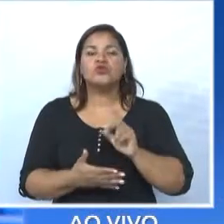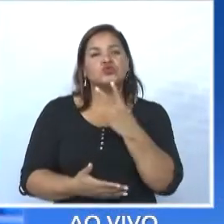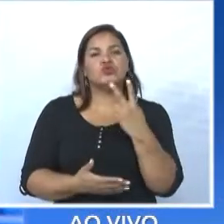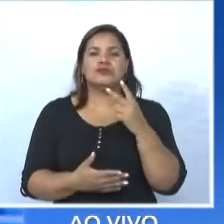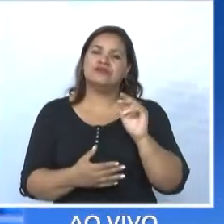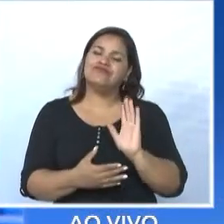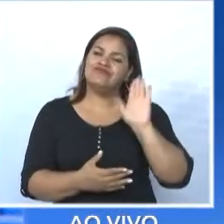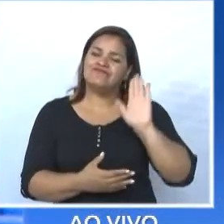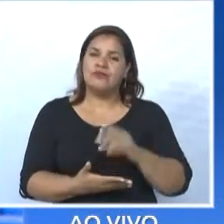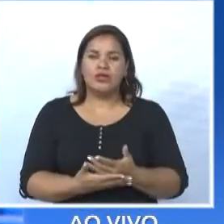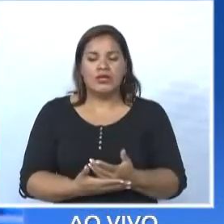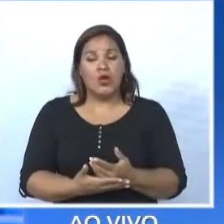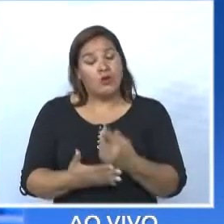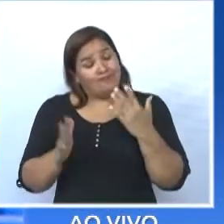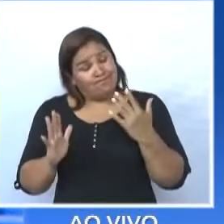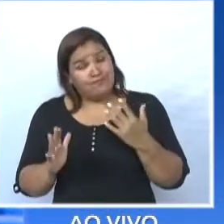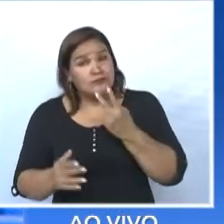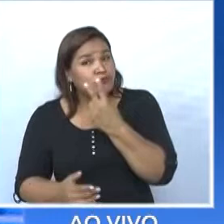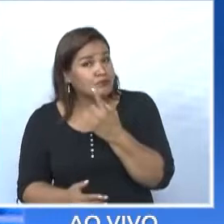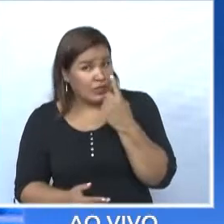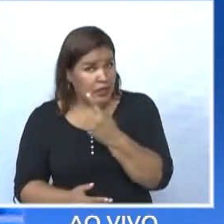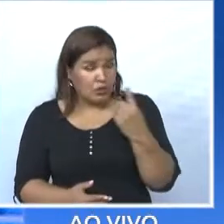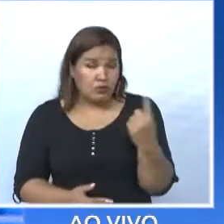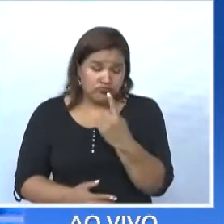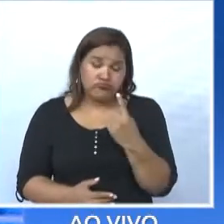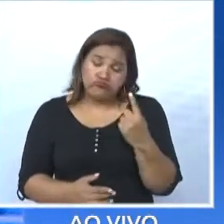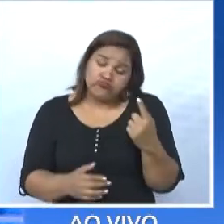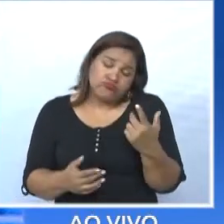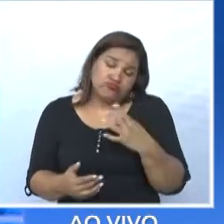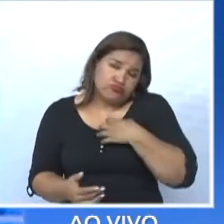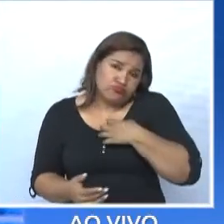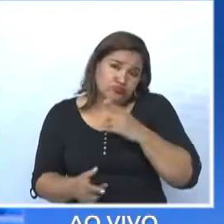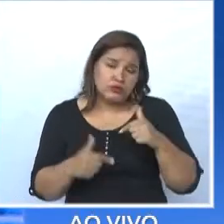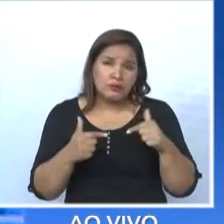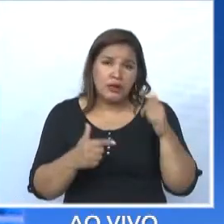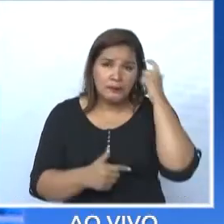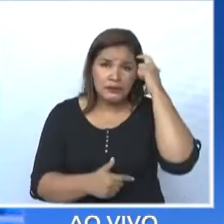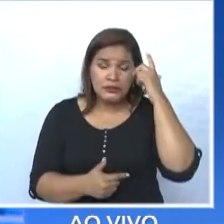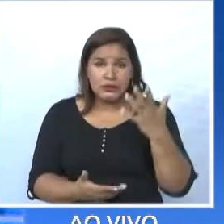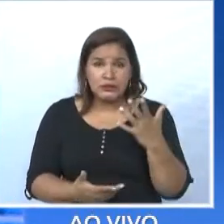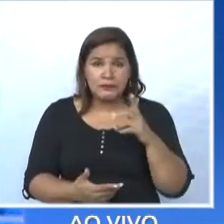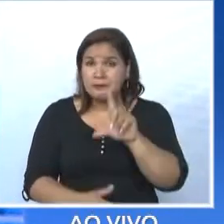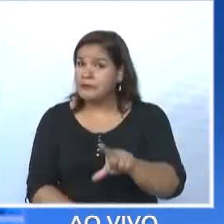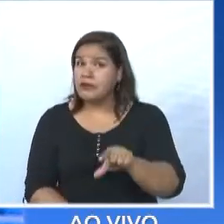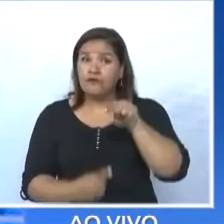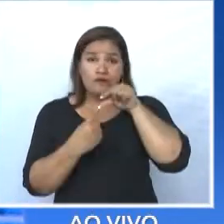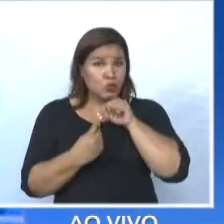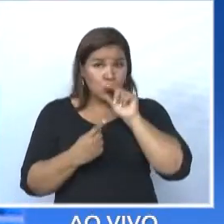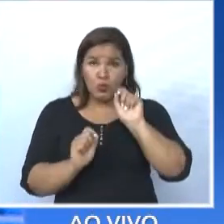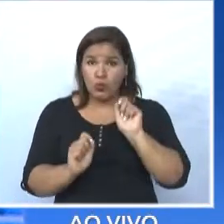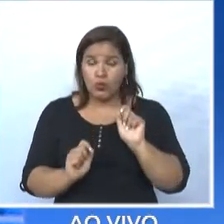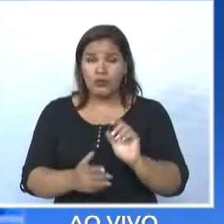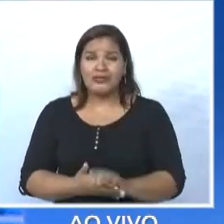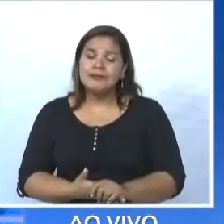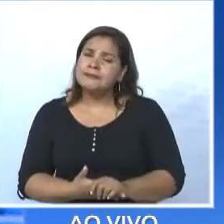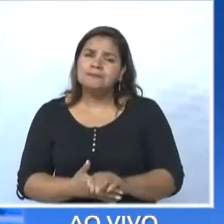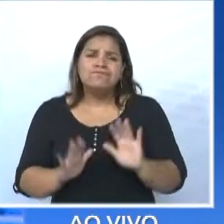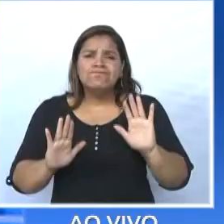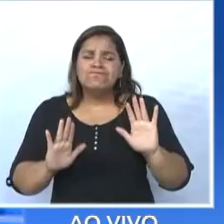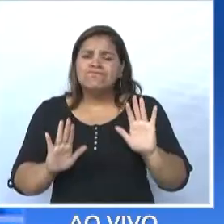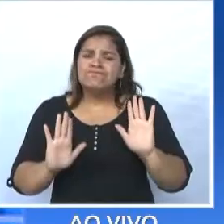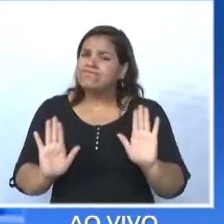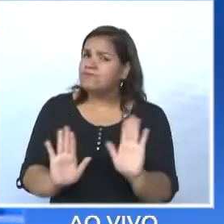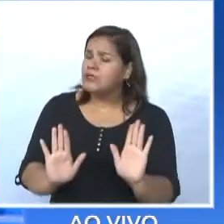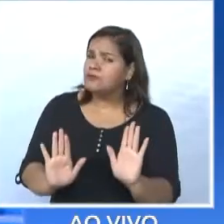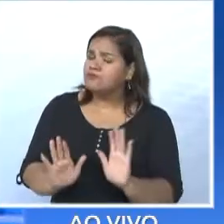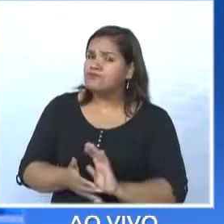cada um tem uma maneira de trabalhar, cada um tem uma maneira de pensar. Eles preferiram não não não não